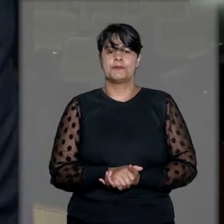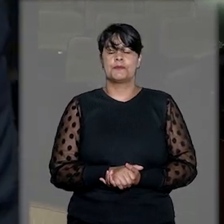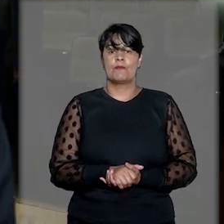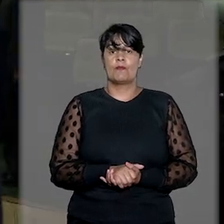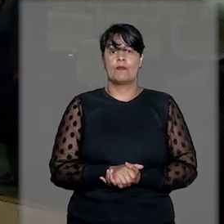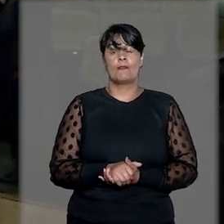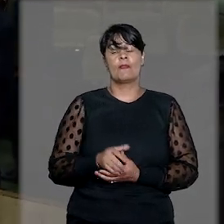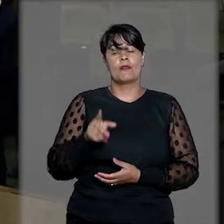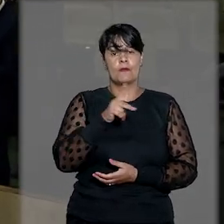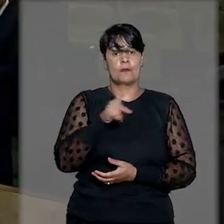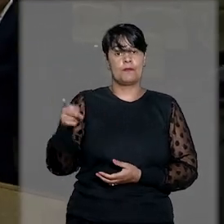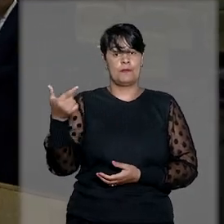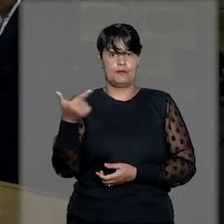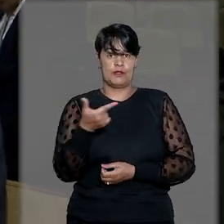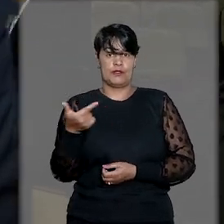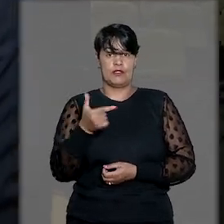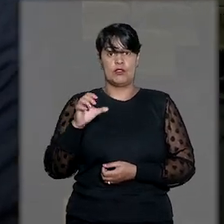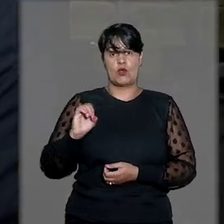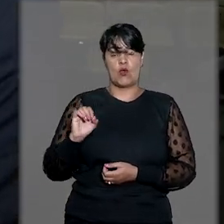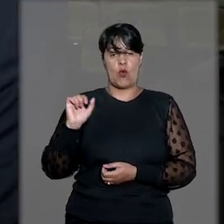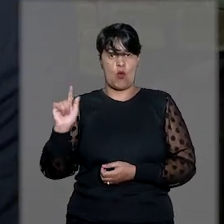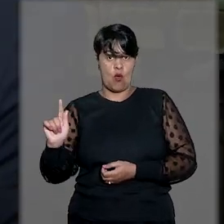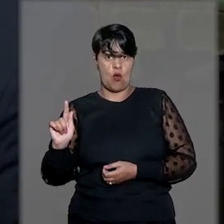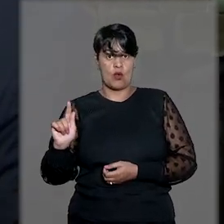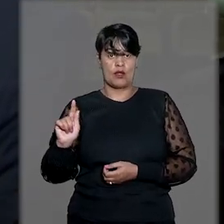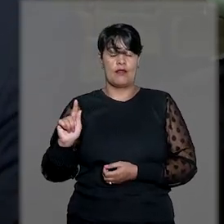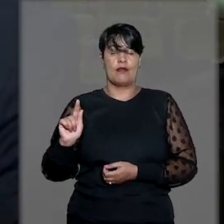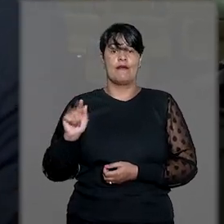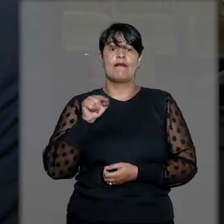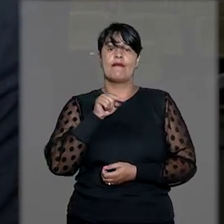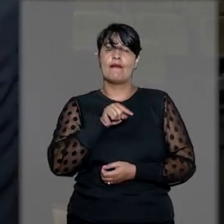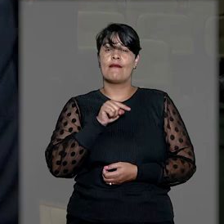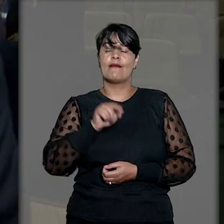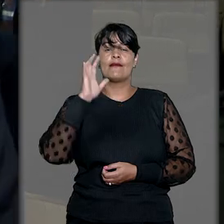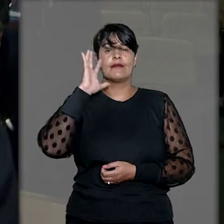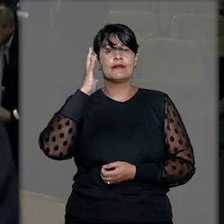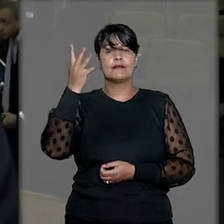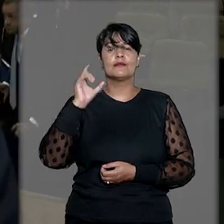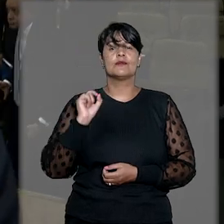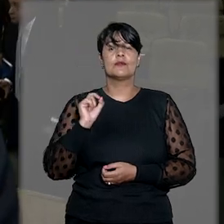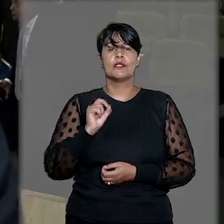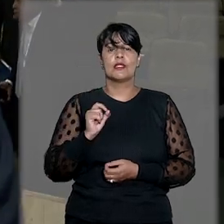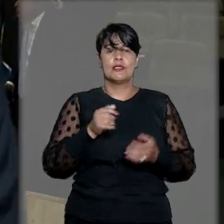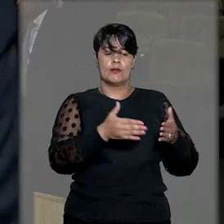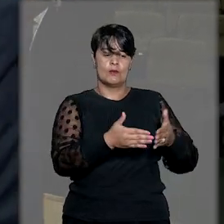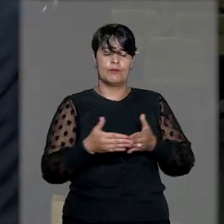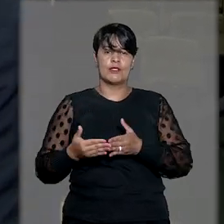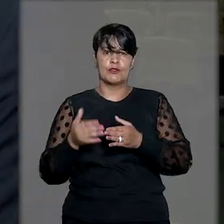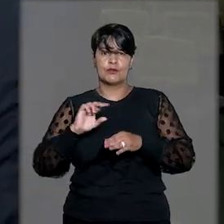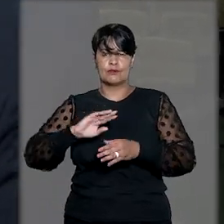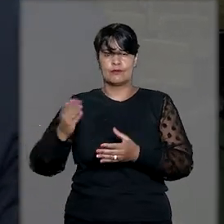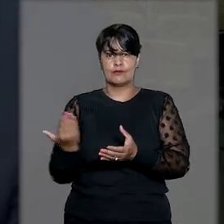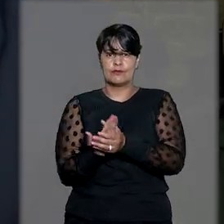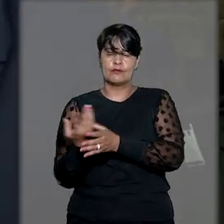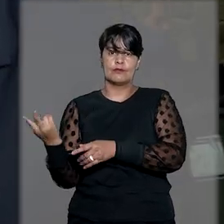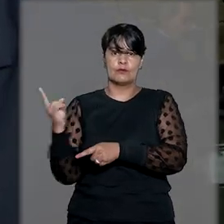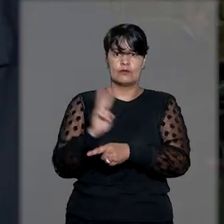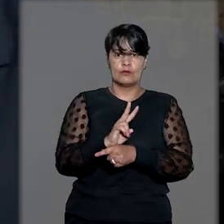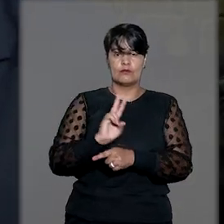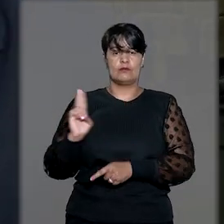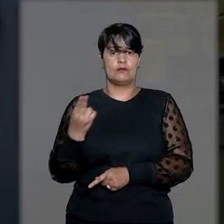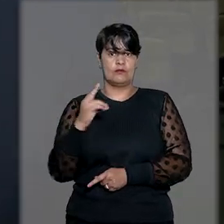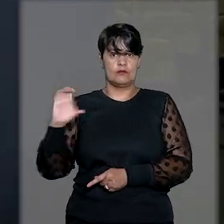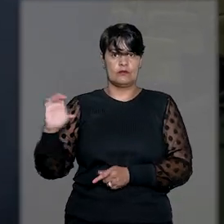vice-presidente do STJ, ministro Og Fernandes, no exercício da presidência, deferiu pedido de eliminar em habeas corpus